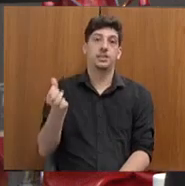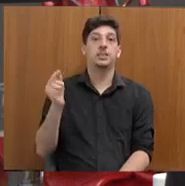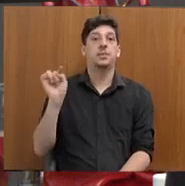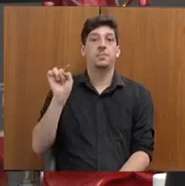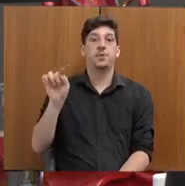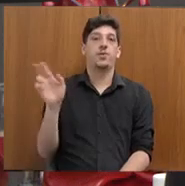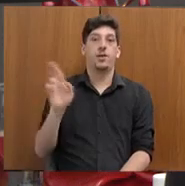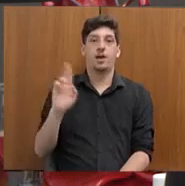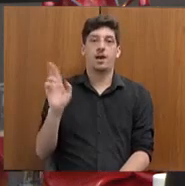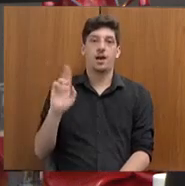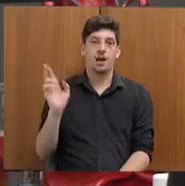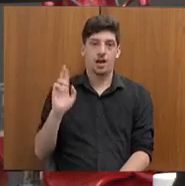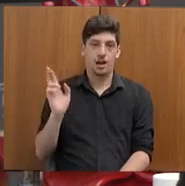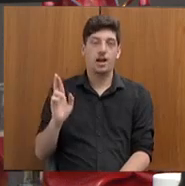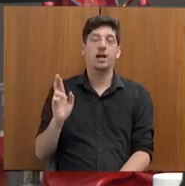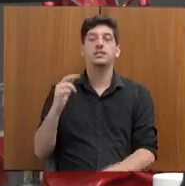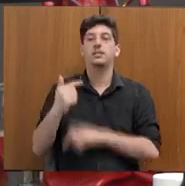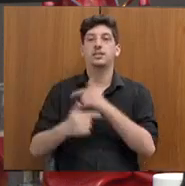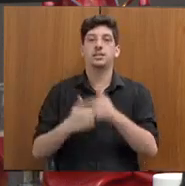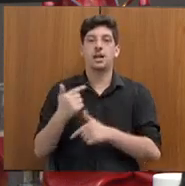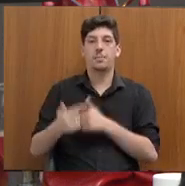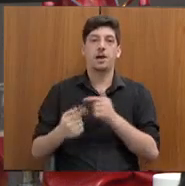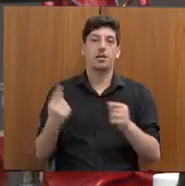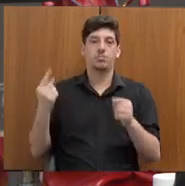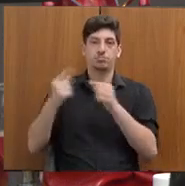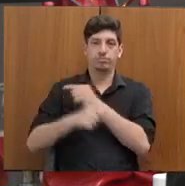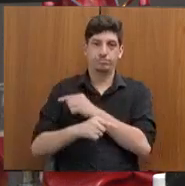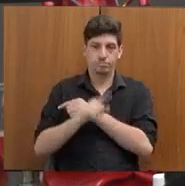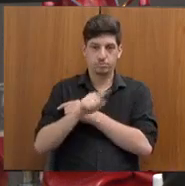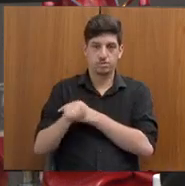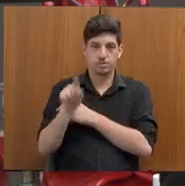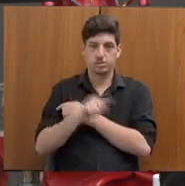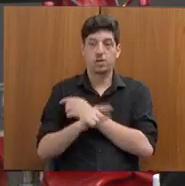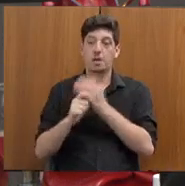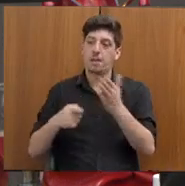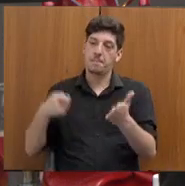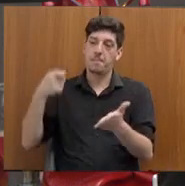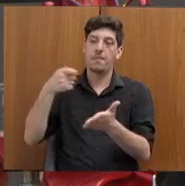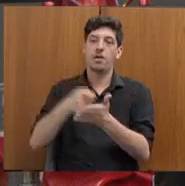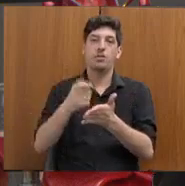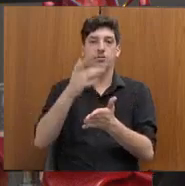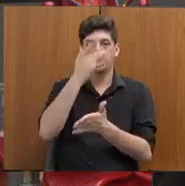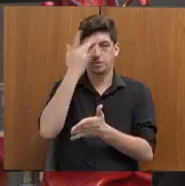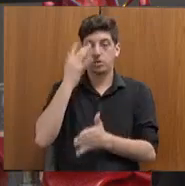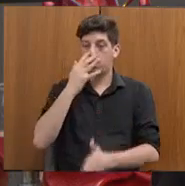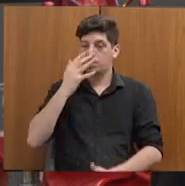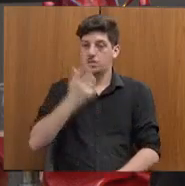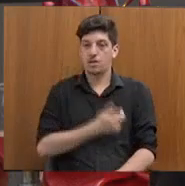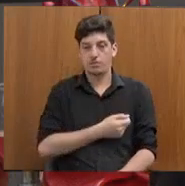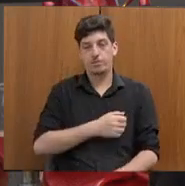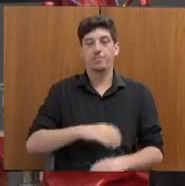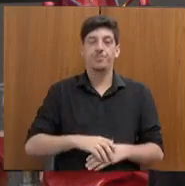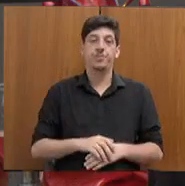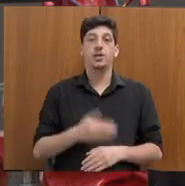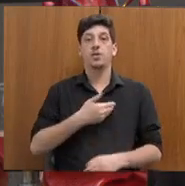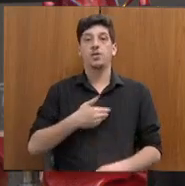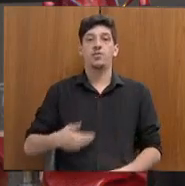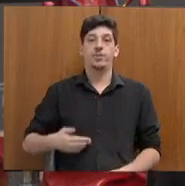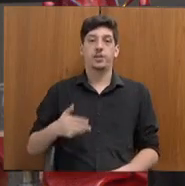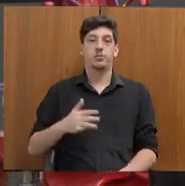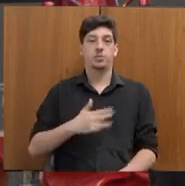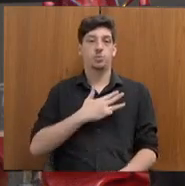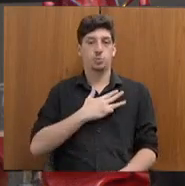e recisórias pagas aos trabalhadores resgatados. No governo Lula, o Grupo Especial de Fiscalização